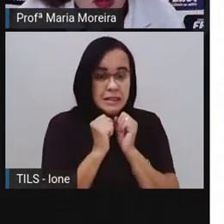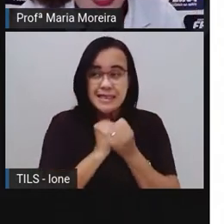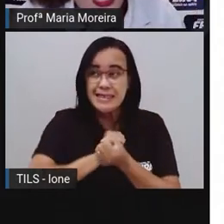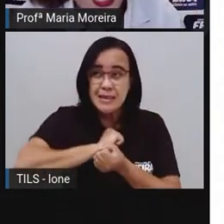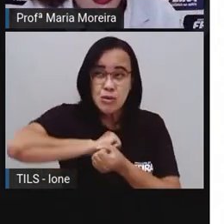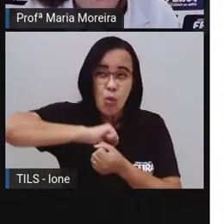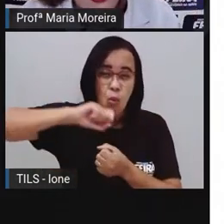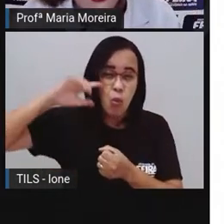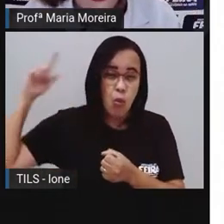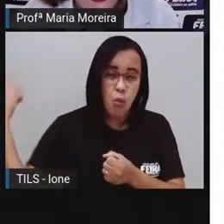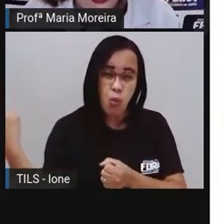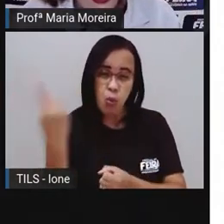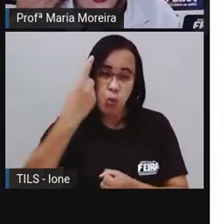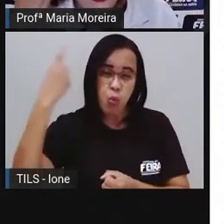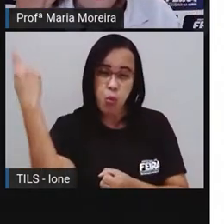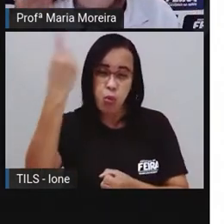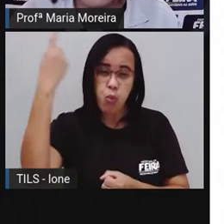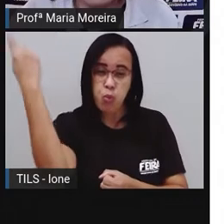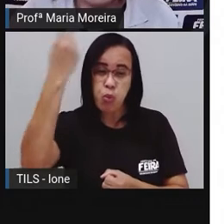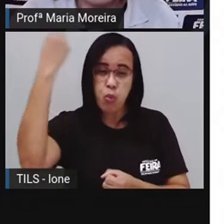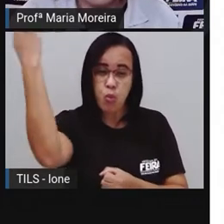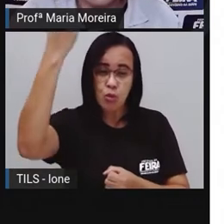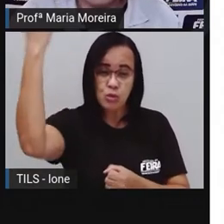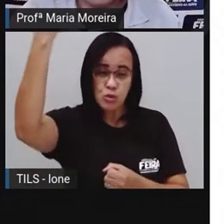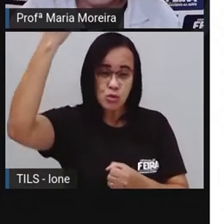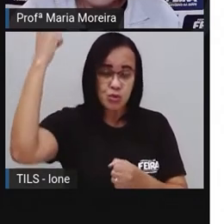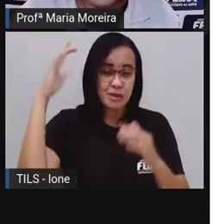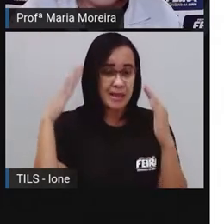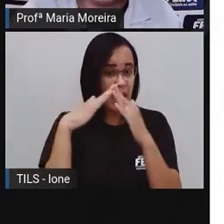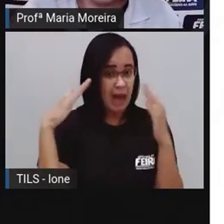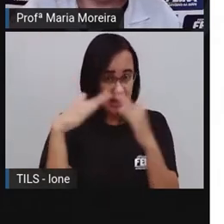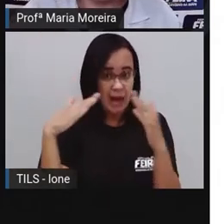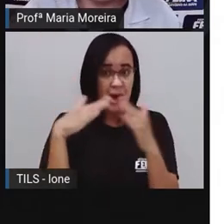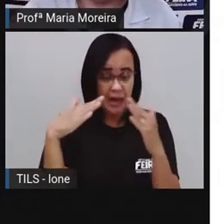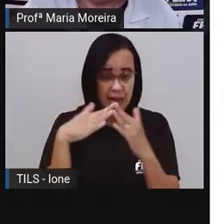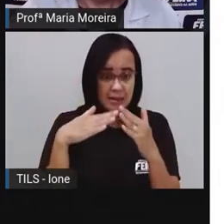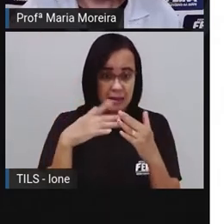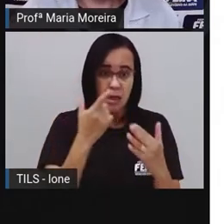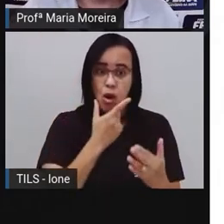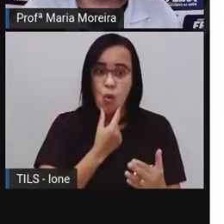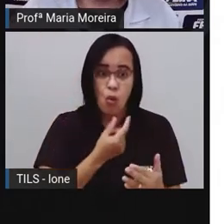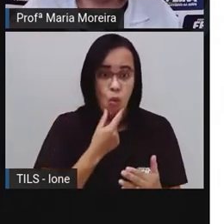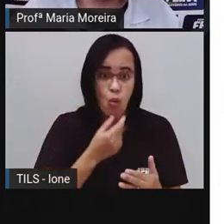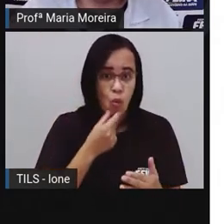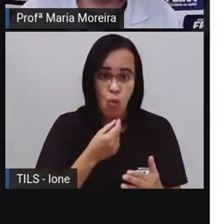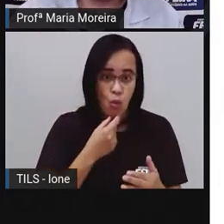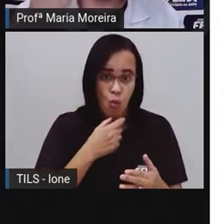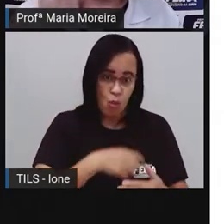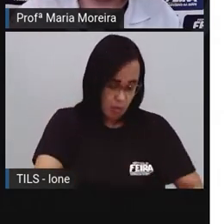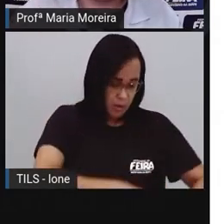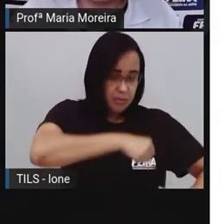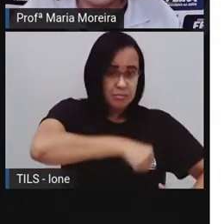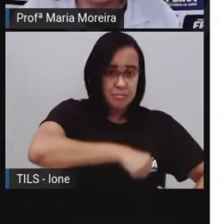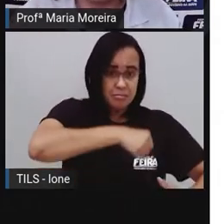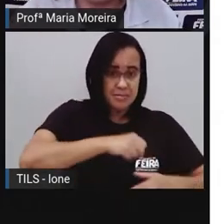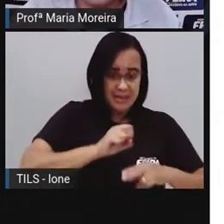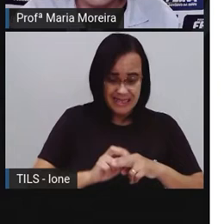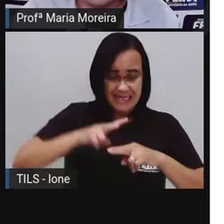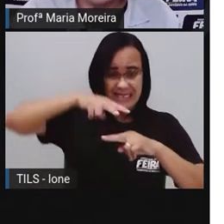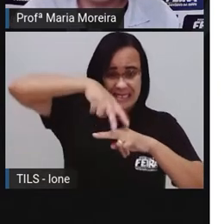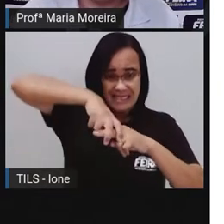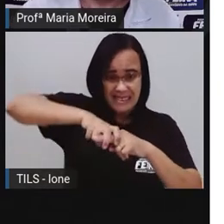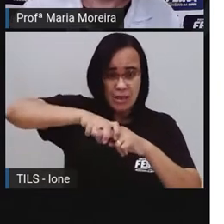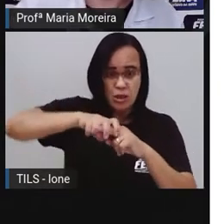Tão alta era a campainha, a campainha gigante. Que o carteiro precisou trepar numa escada